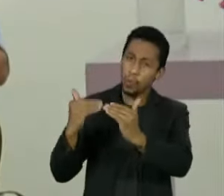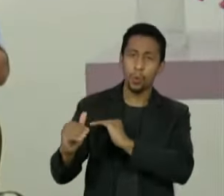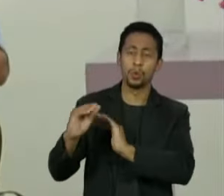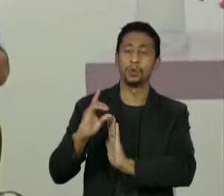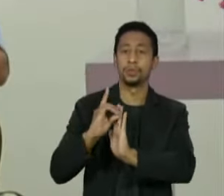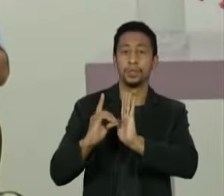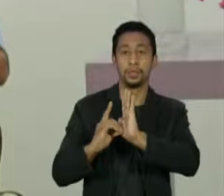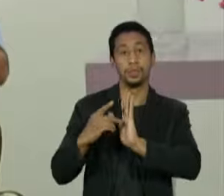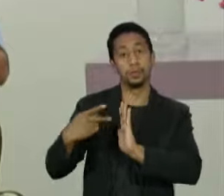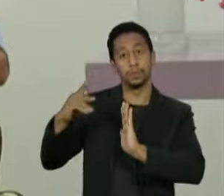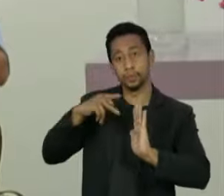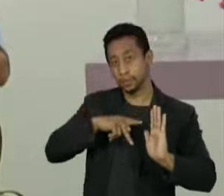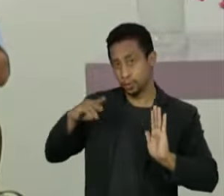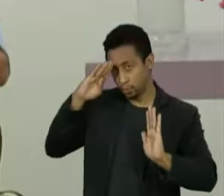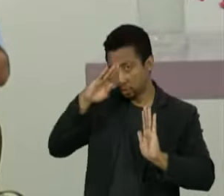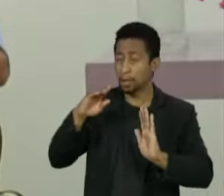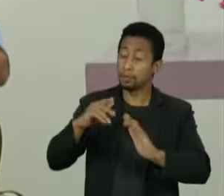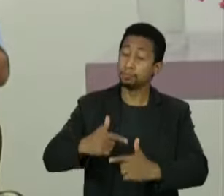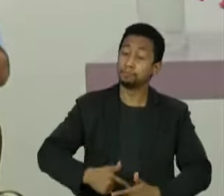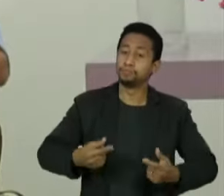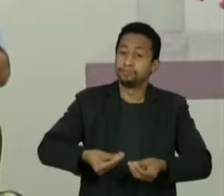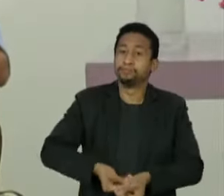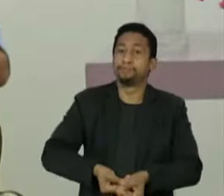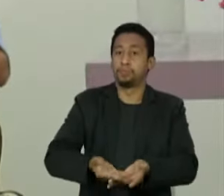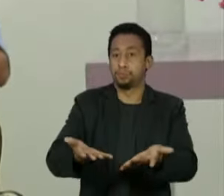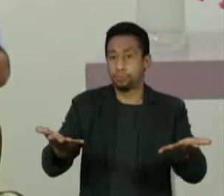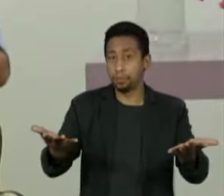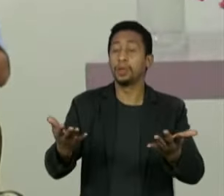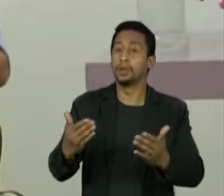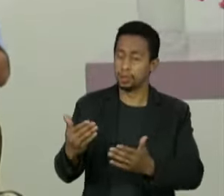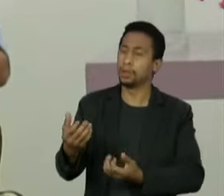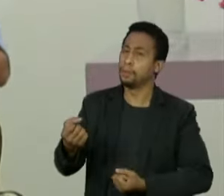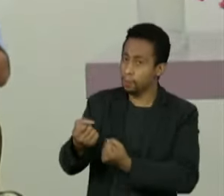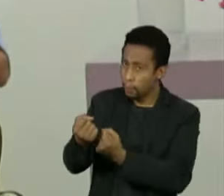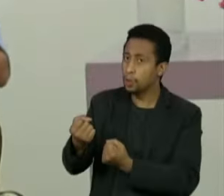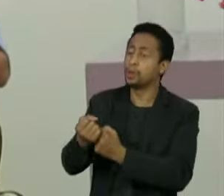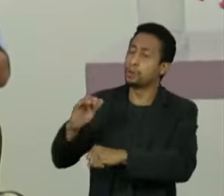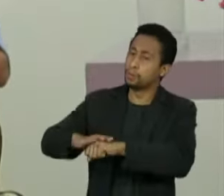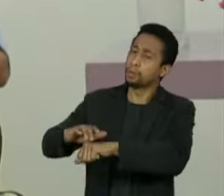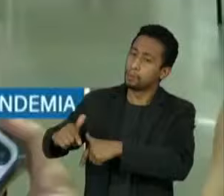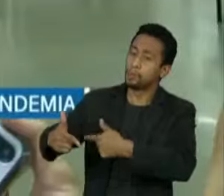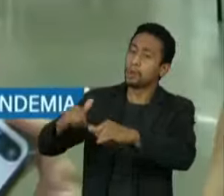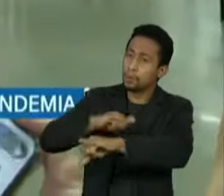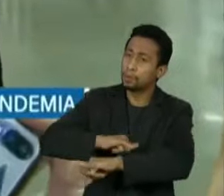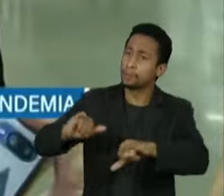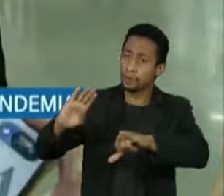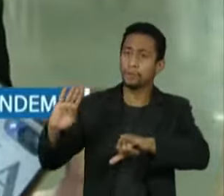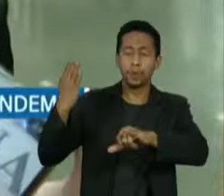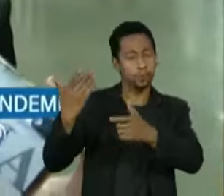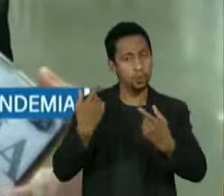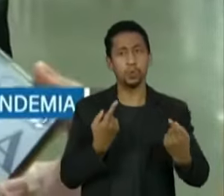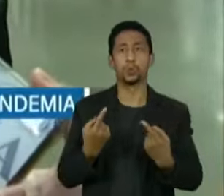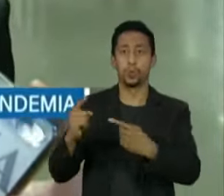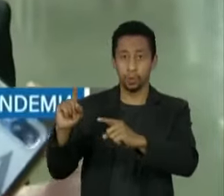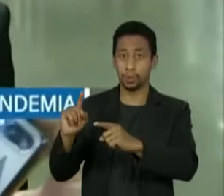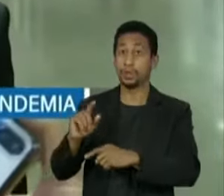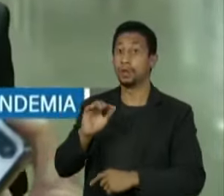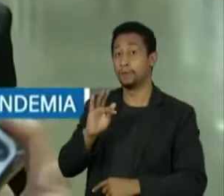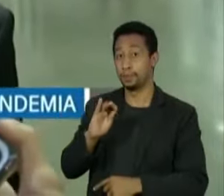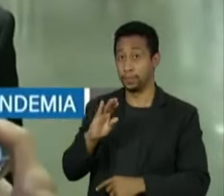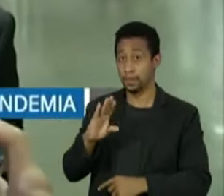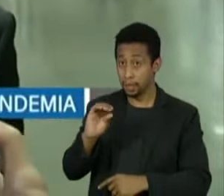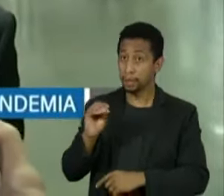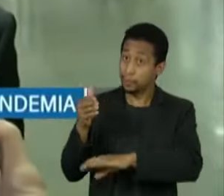Bolsonaro, que facilitava o porte de armas e a favor do projeto de combate às fake news. Fabiano Contarato é membro